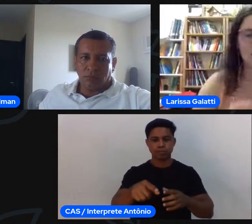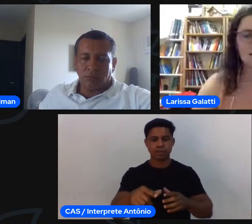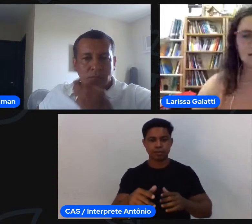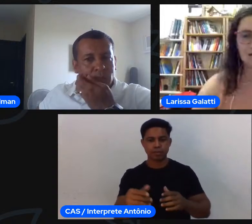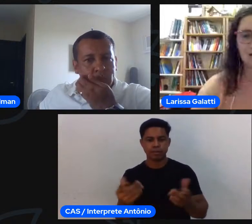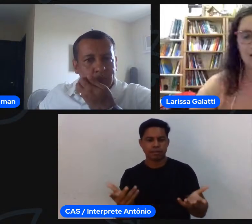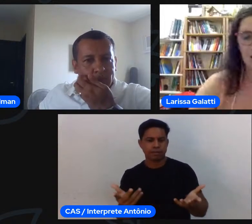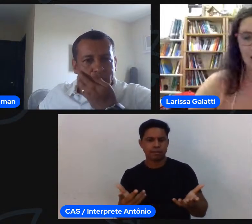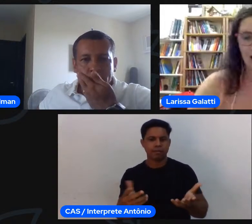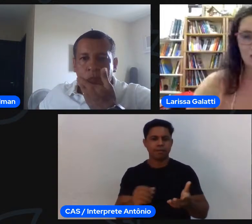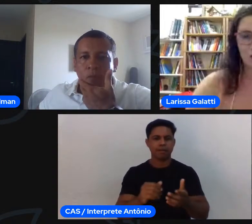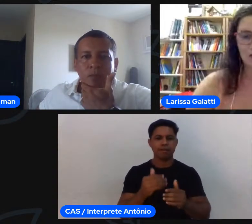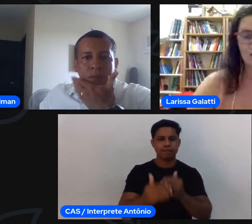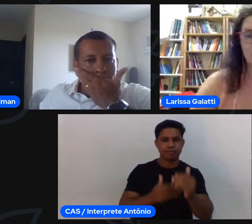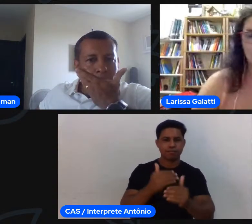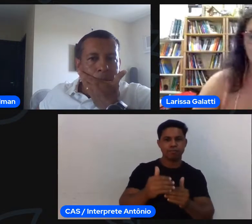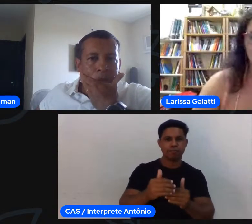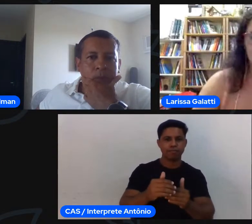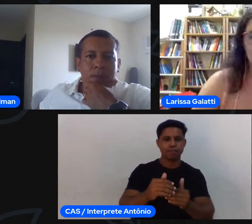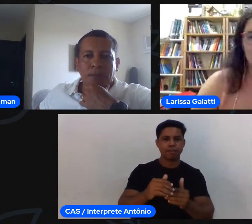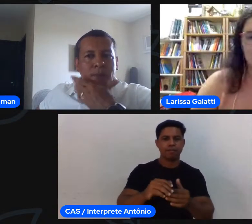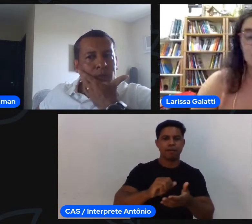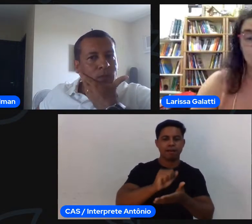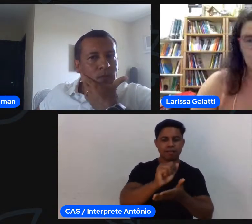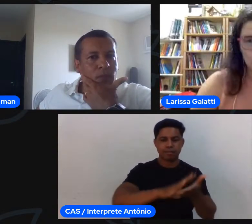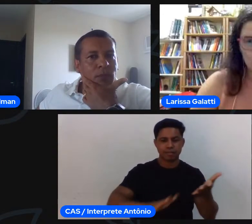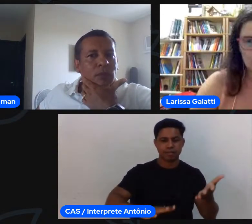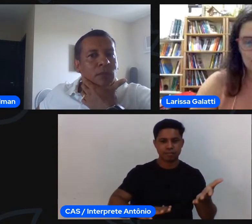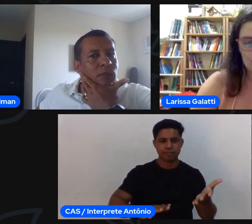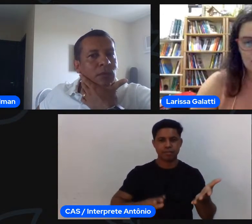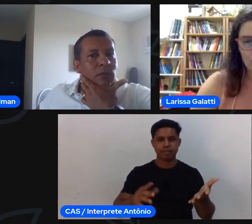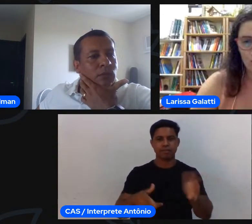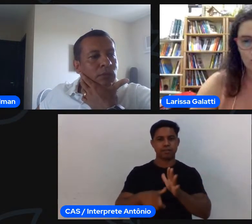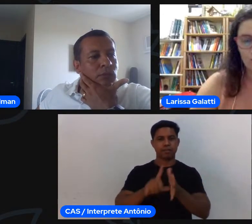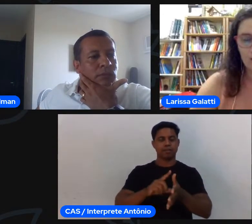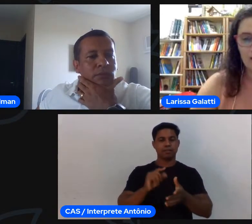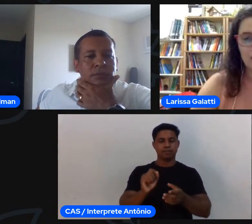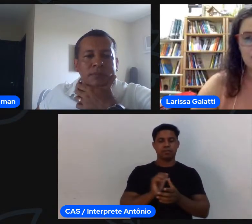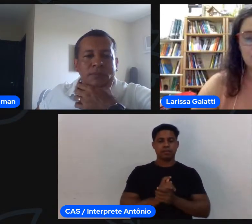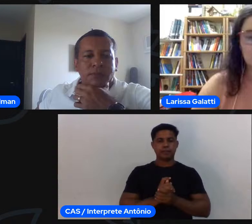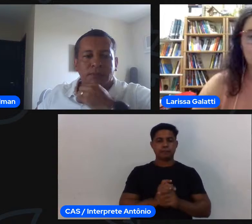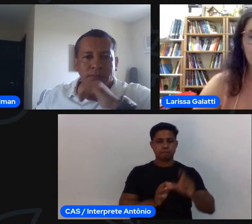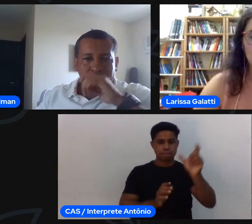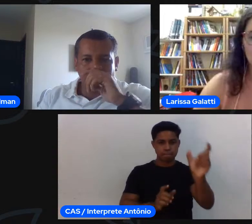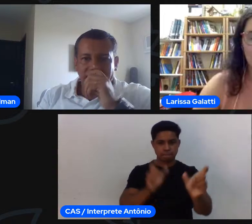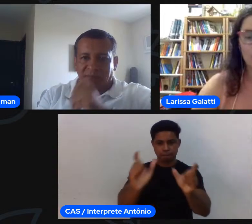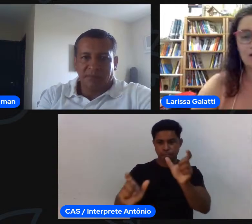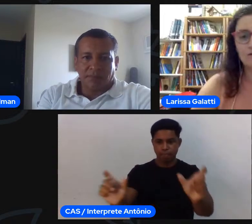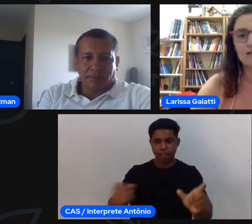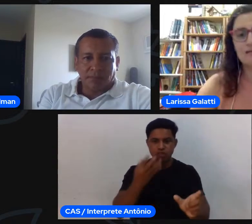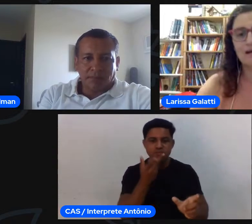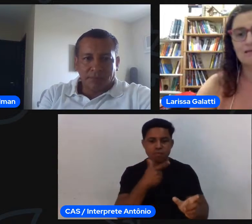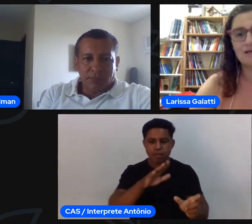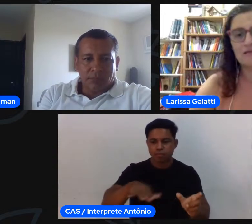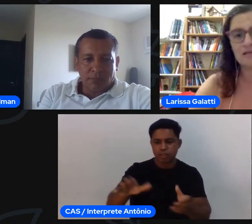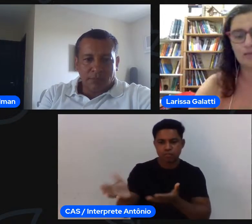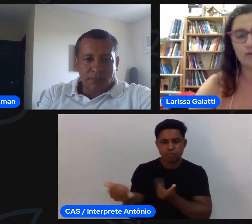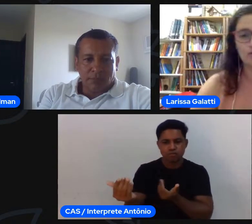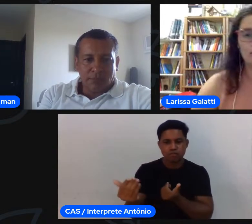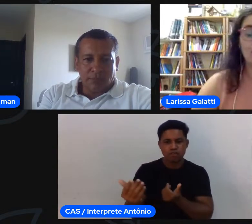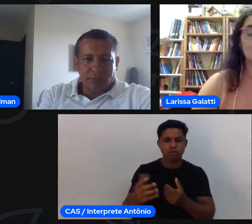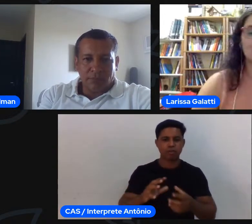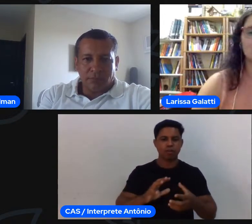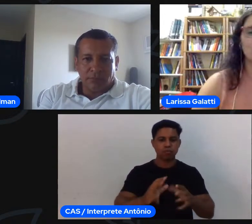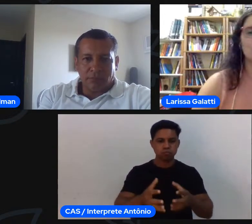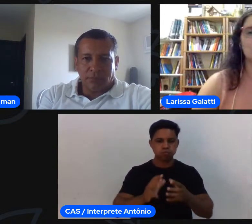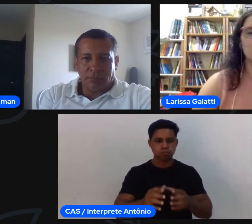atividadezinha as bolinhas azuis são pessoas são crianças jovens com uma bola que vão tentar atravessar